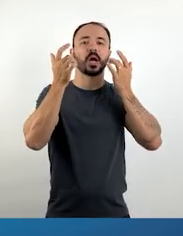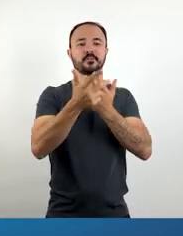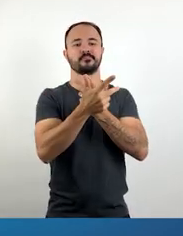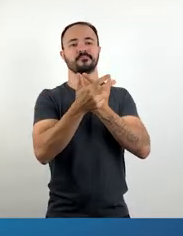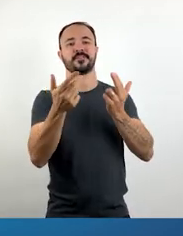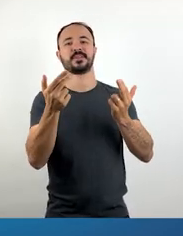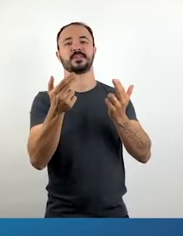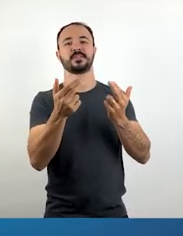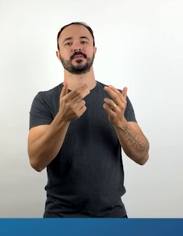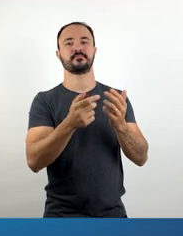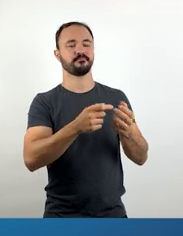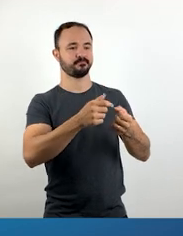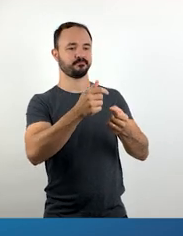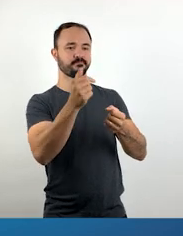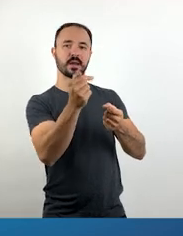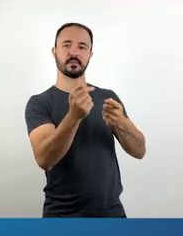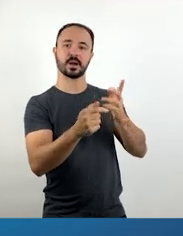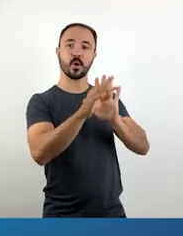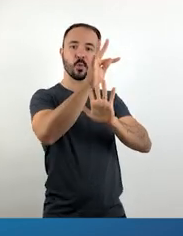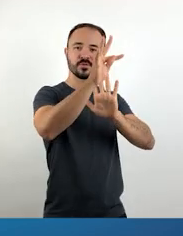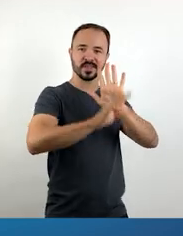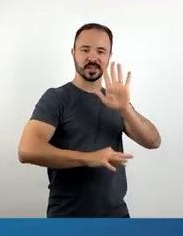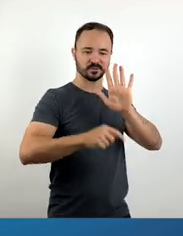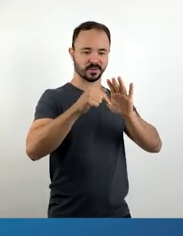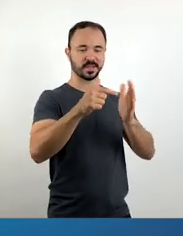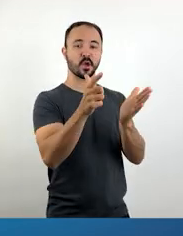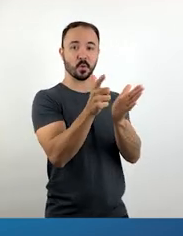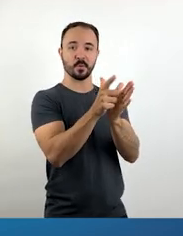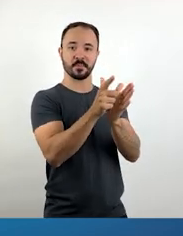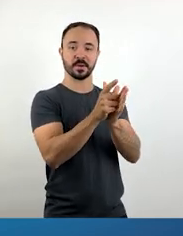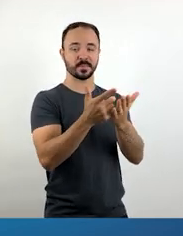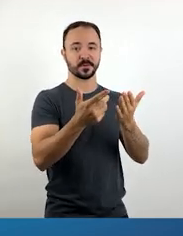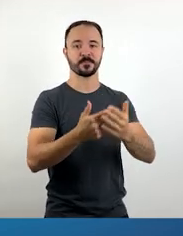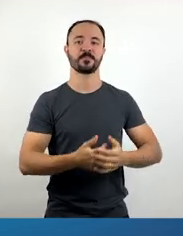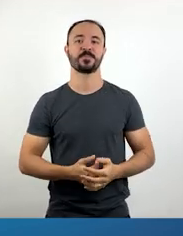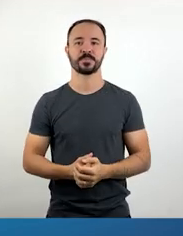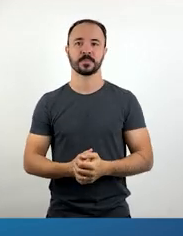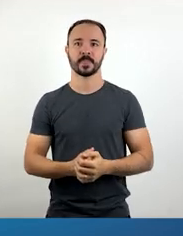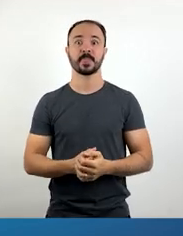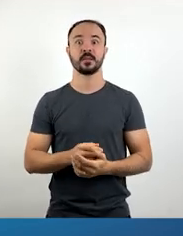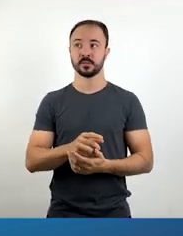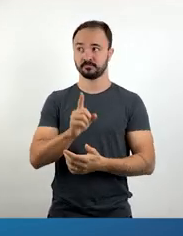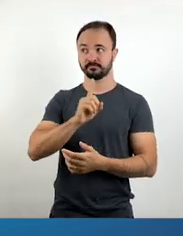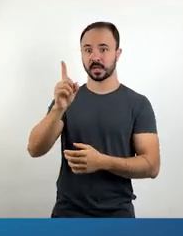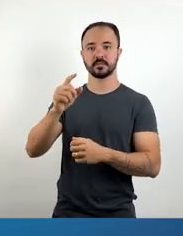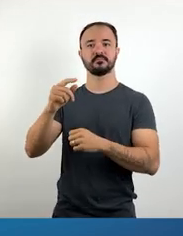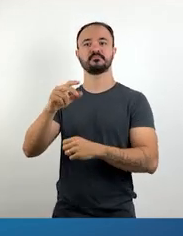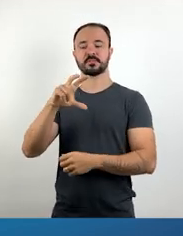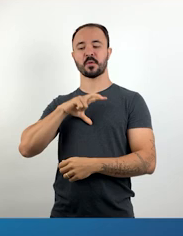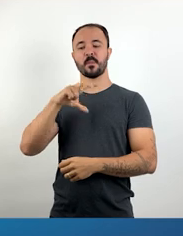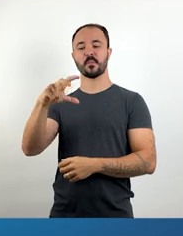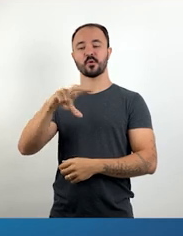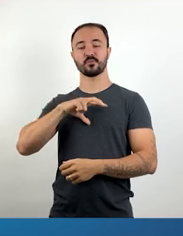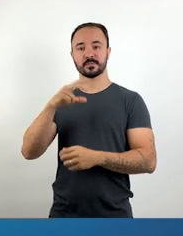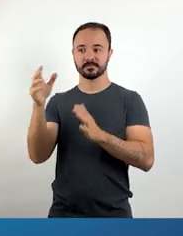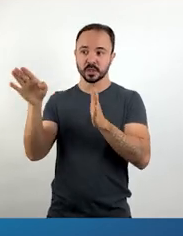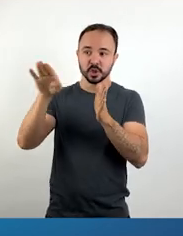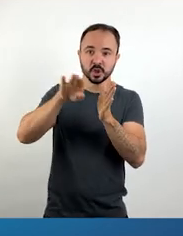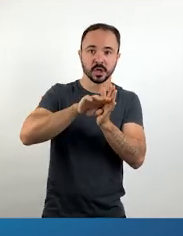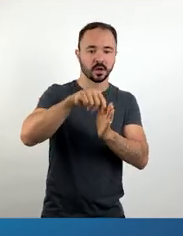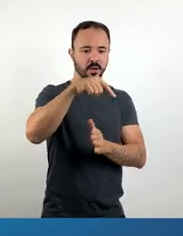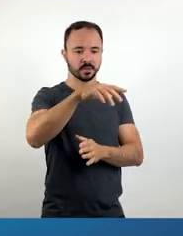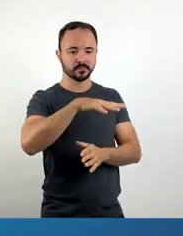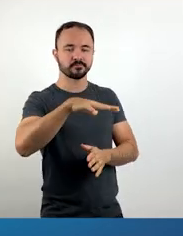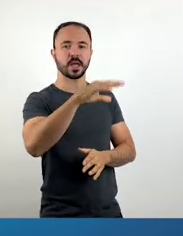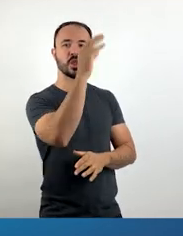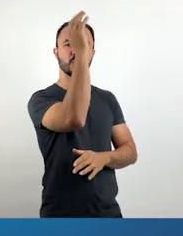as obras do escritor português Gil Vicente. Com a chegada dos portugueses ao Brasil, veio também a prática da literatura de